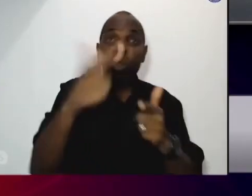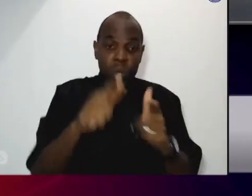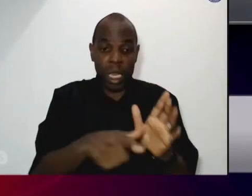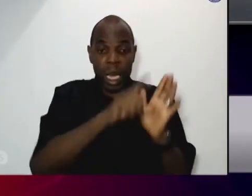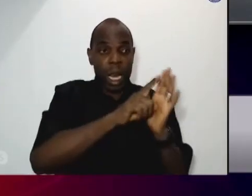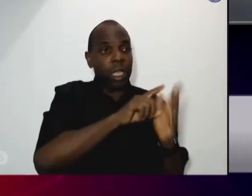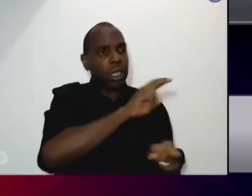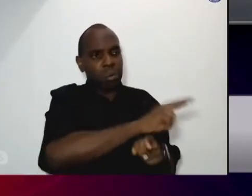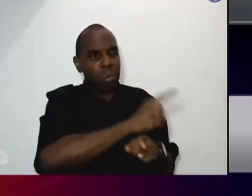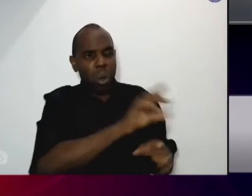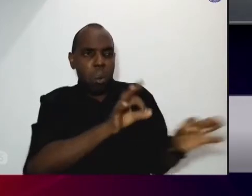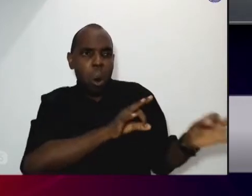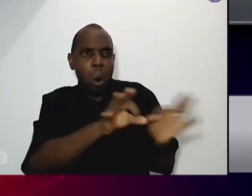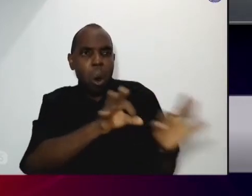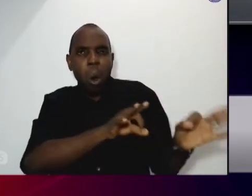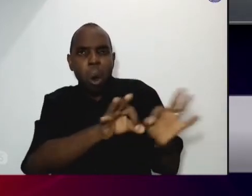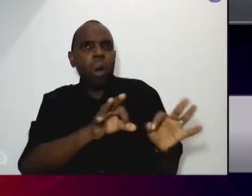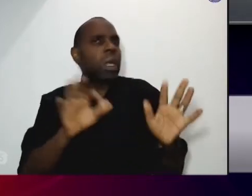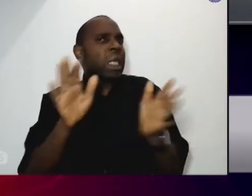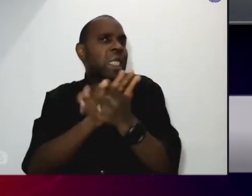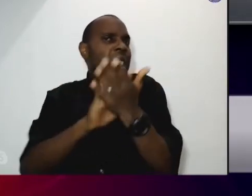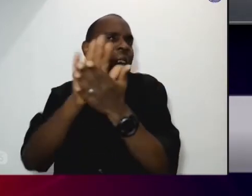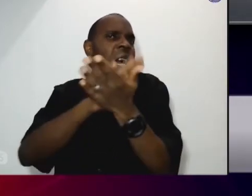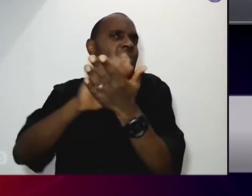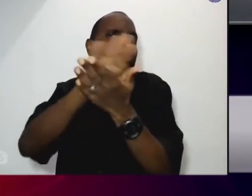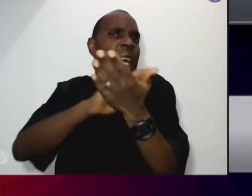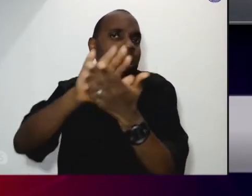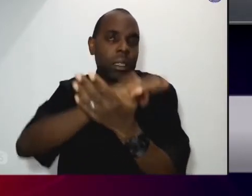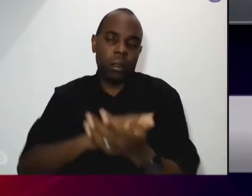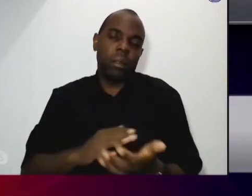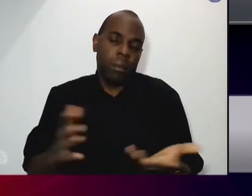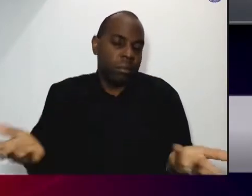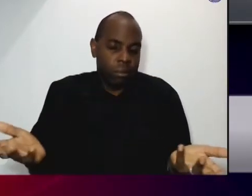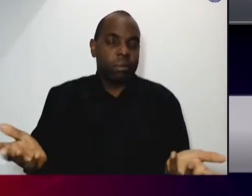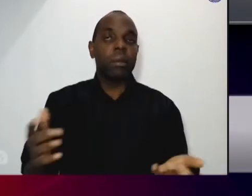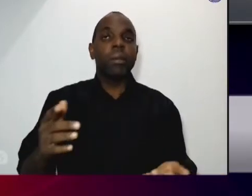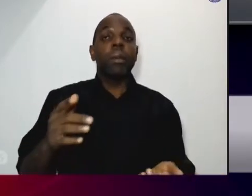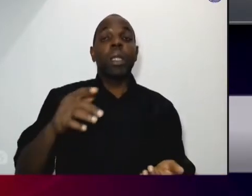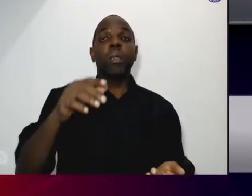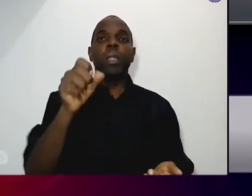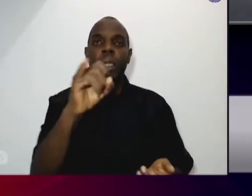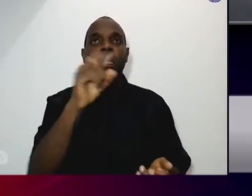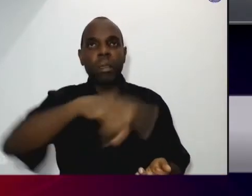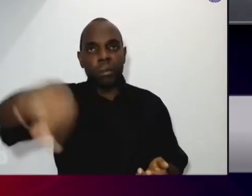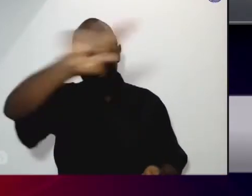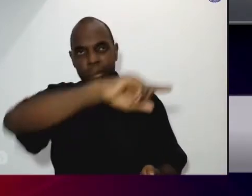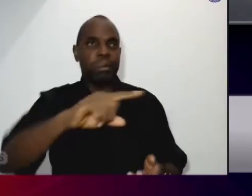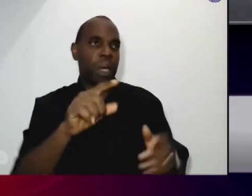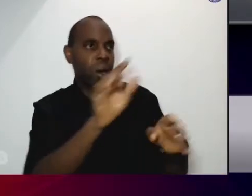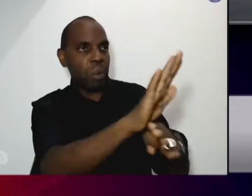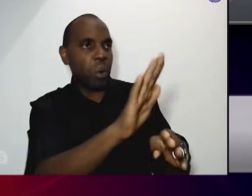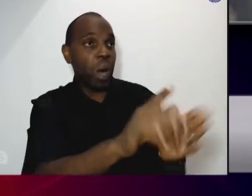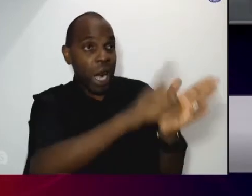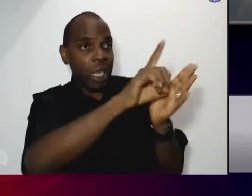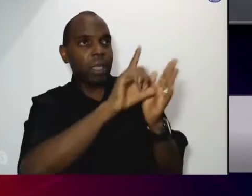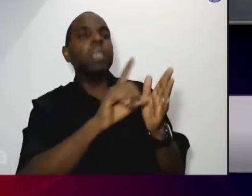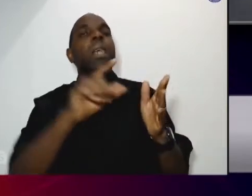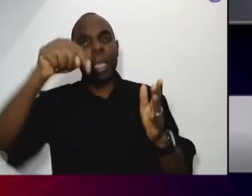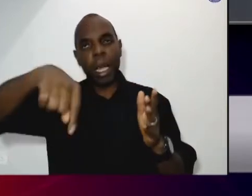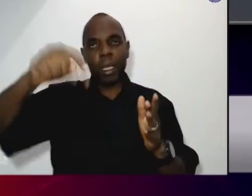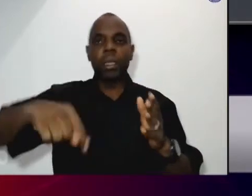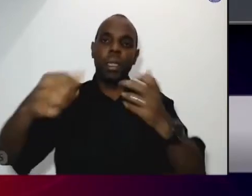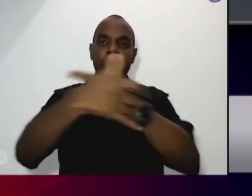tiver prevenção não preciso nem ser um especialista vai dar mais gasto para o município é um